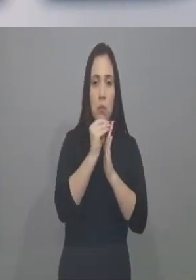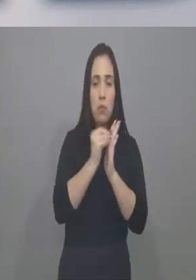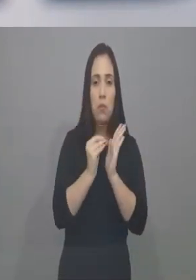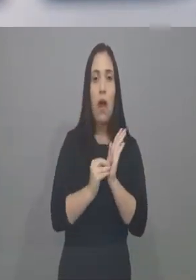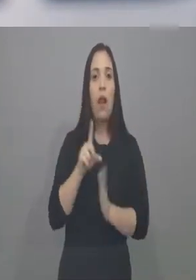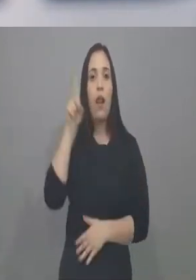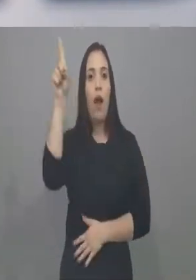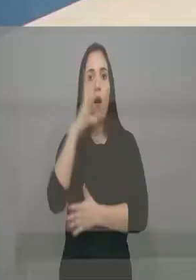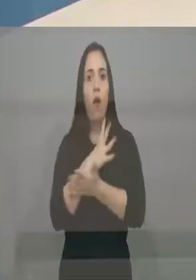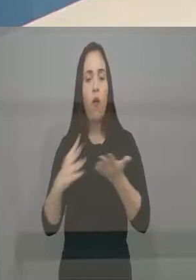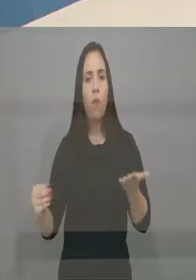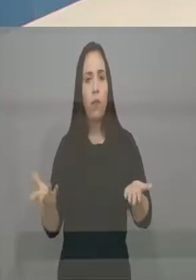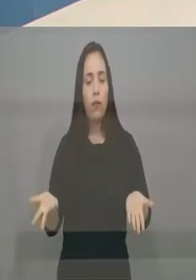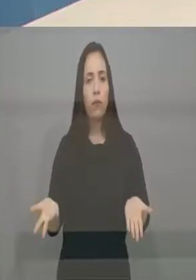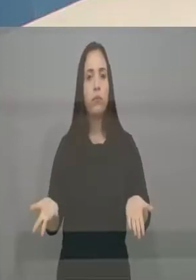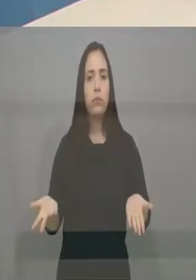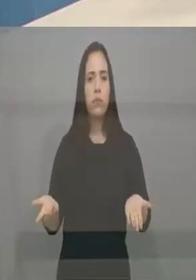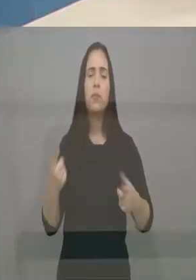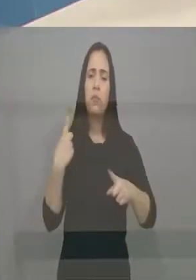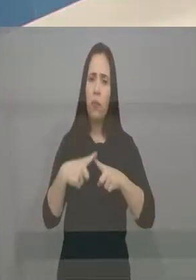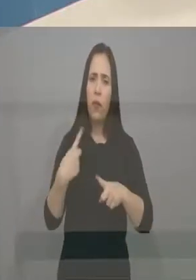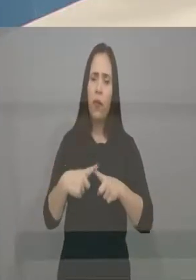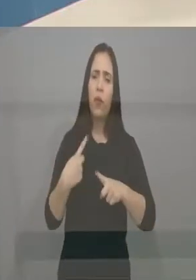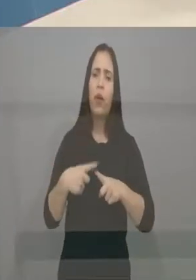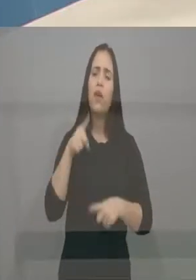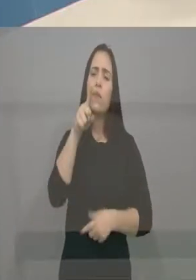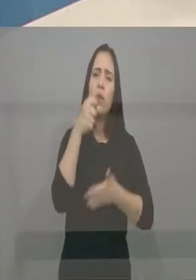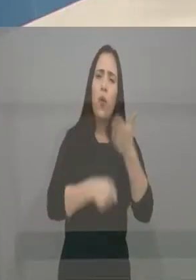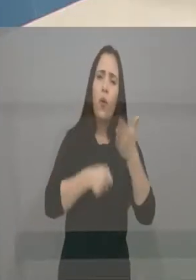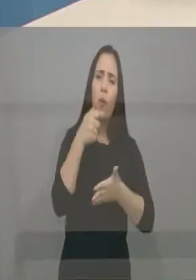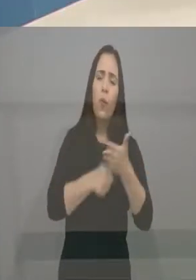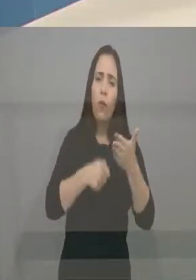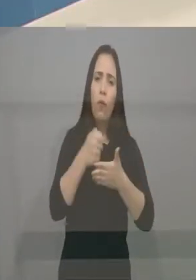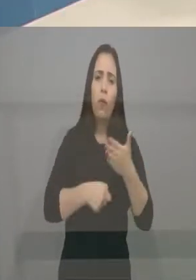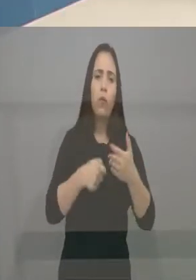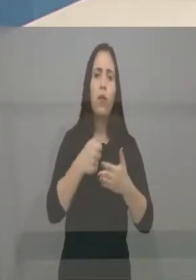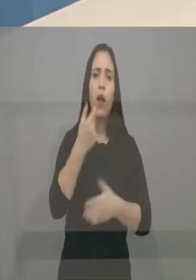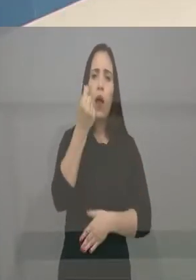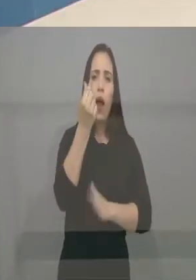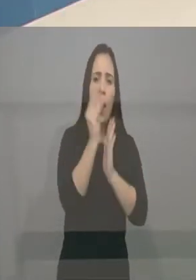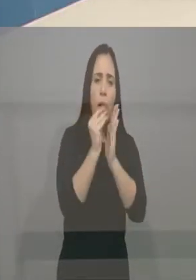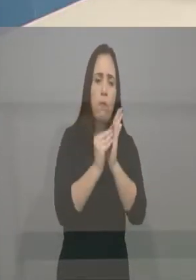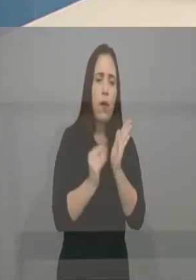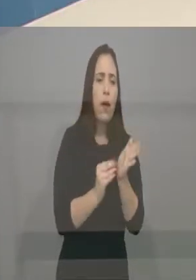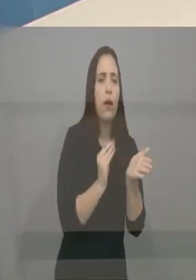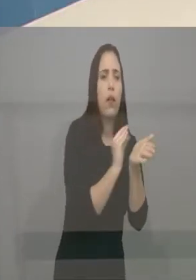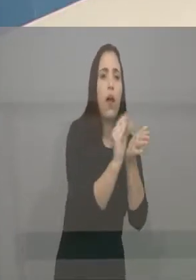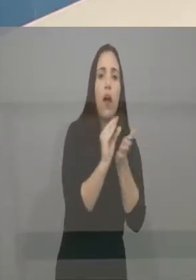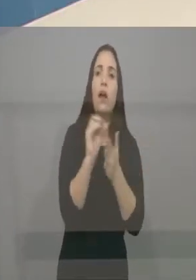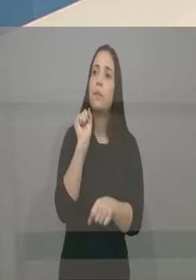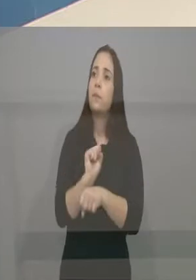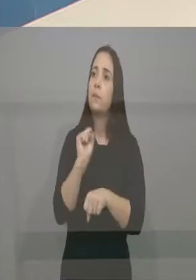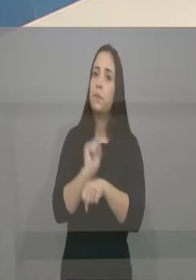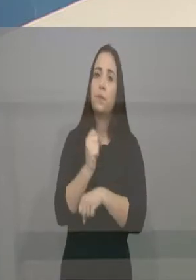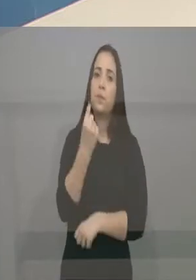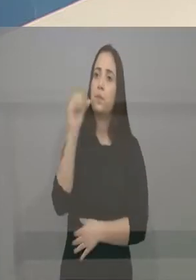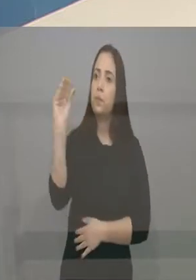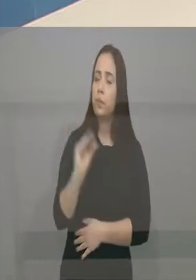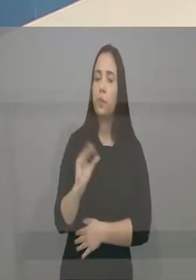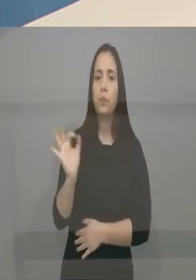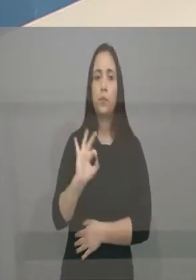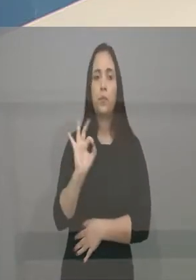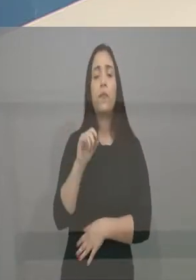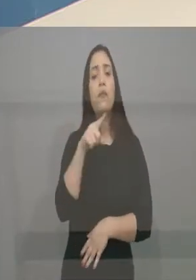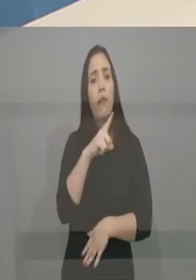É porque aquilo é muito desgastante, deputado. Você trabalha, luta para fazer uma emenda e faz a emenda e o recurso não chega. Por exemplo, tem